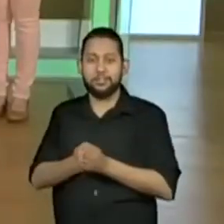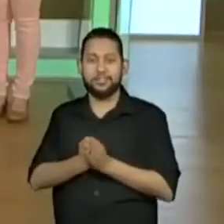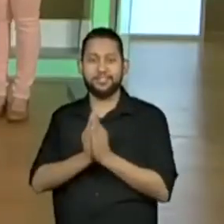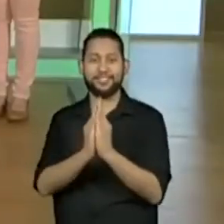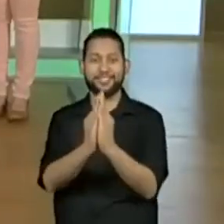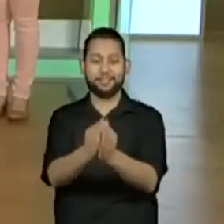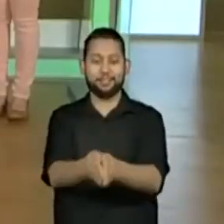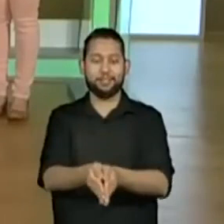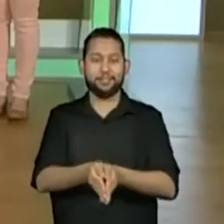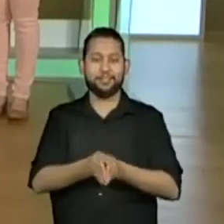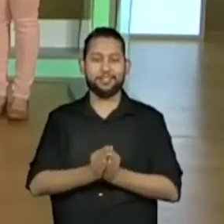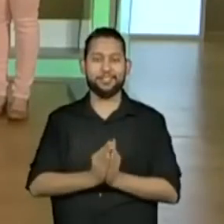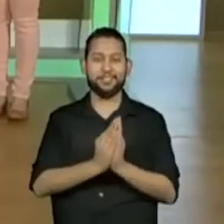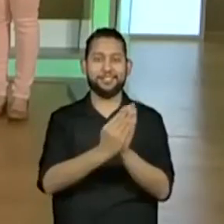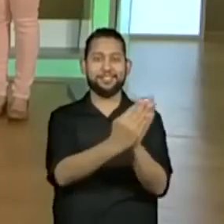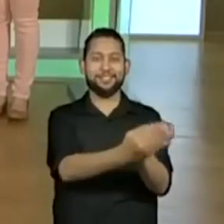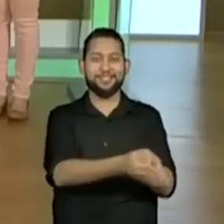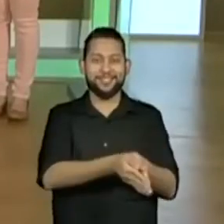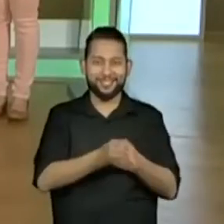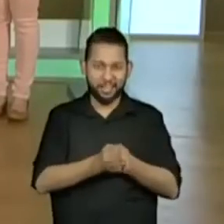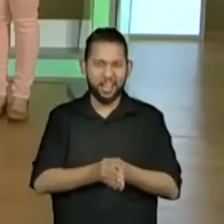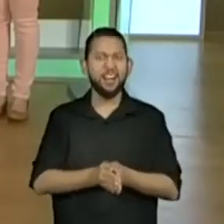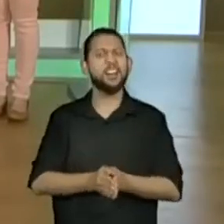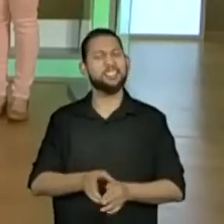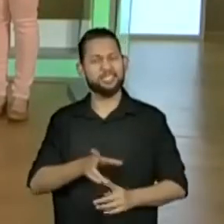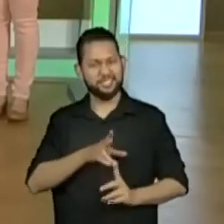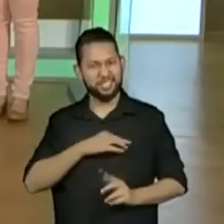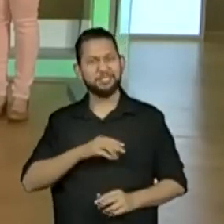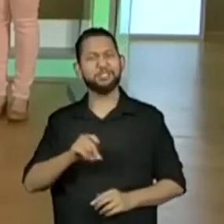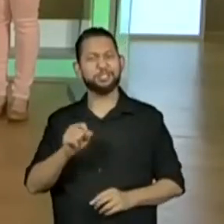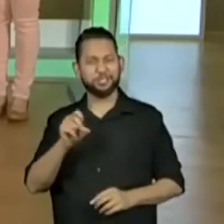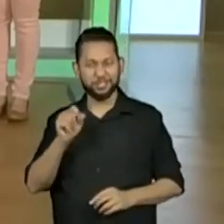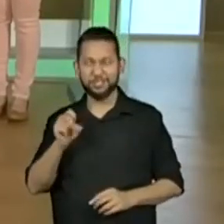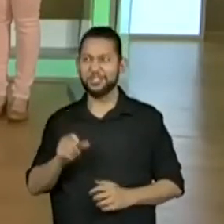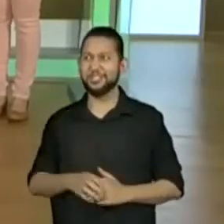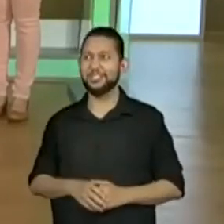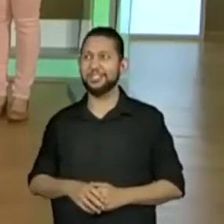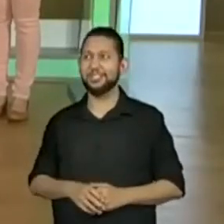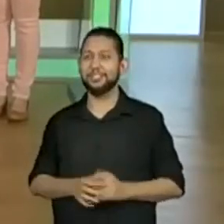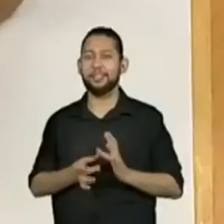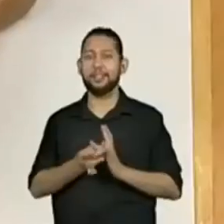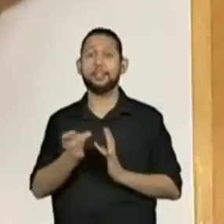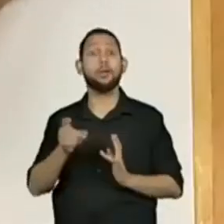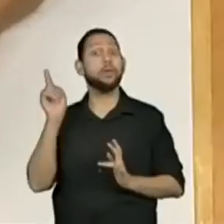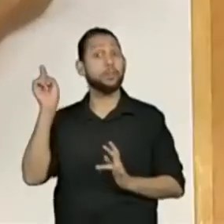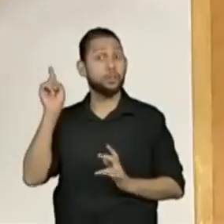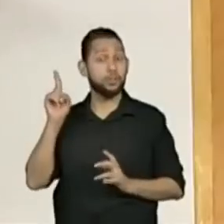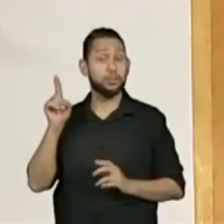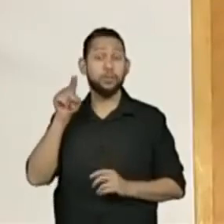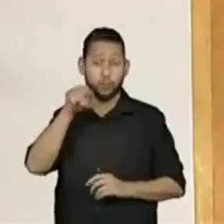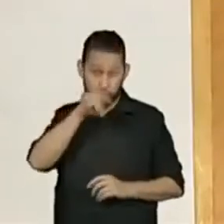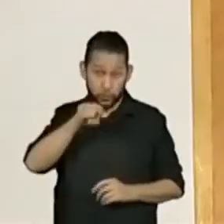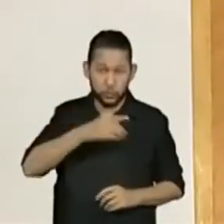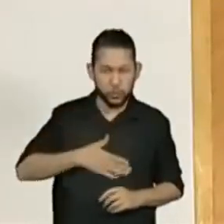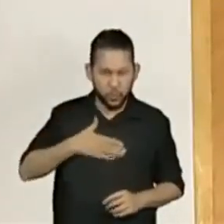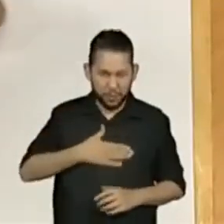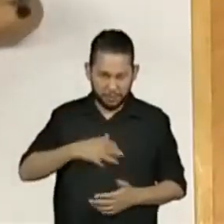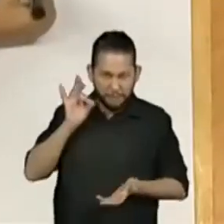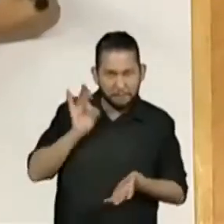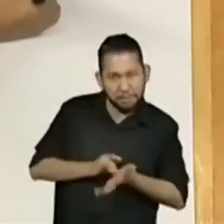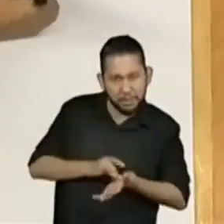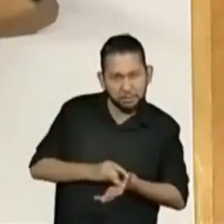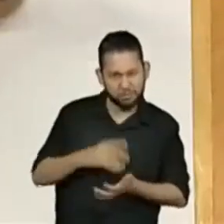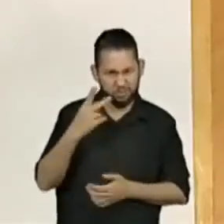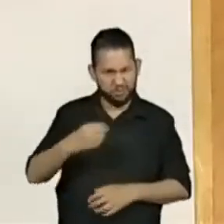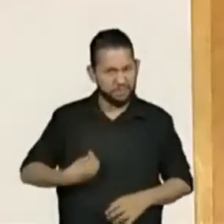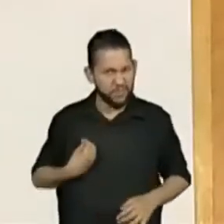Tô voltando a ser criança. Turminha, essas são as brincadeiras que vocês gostam mesmo de fazer